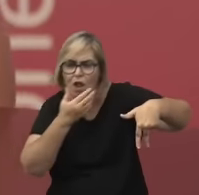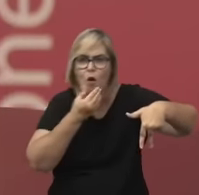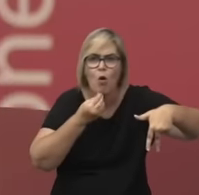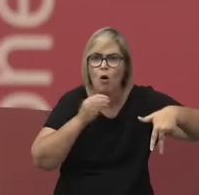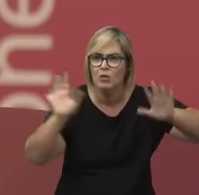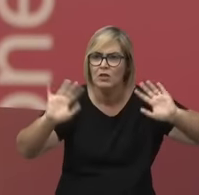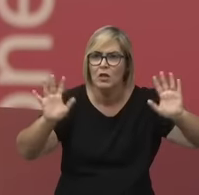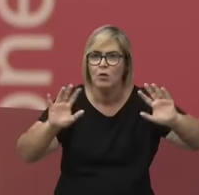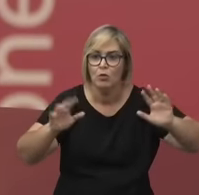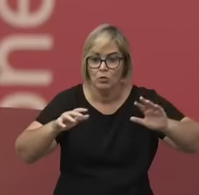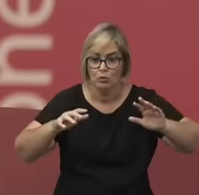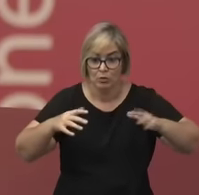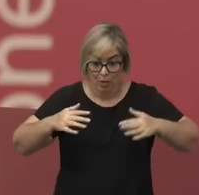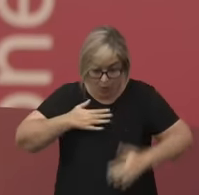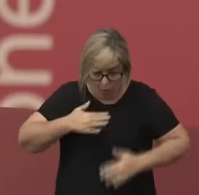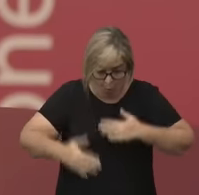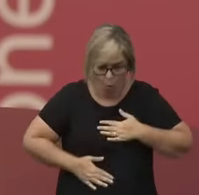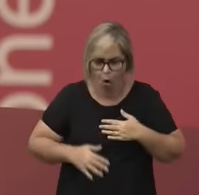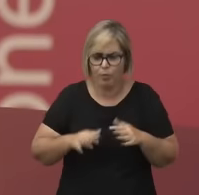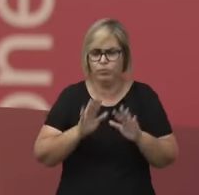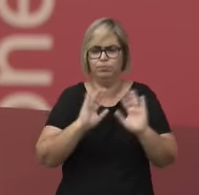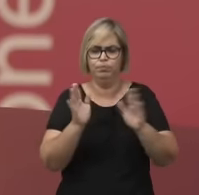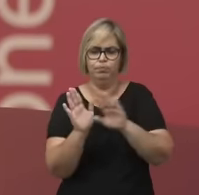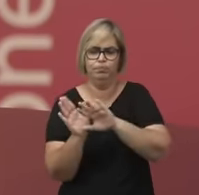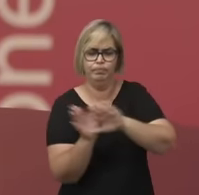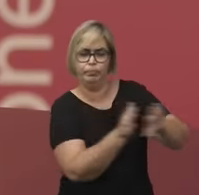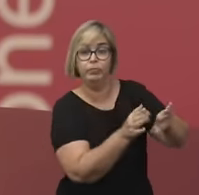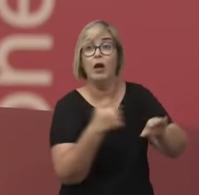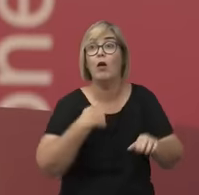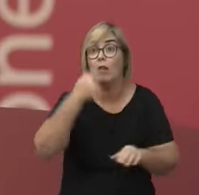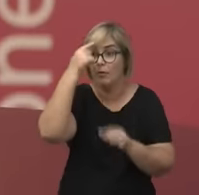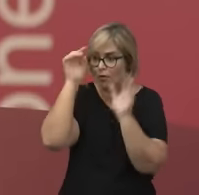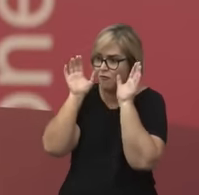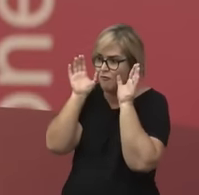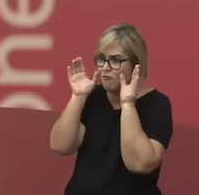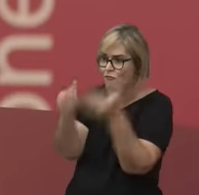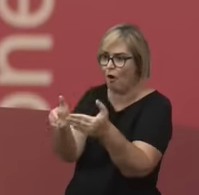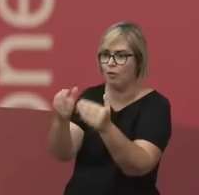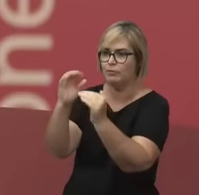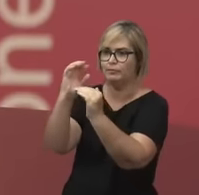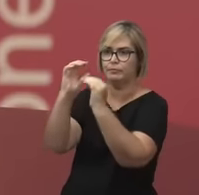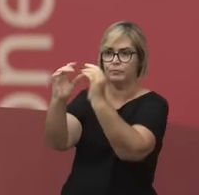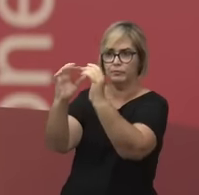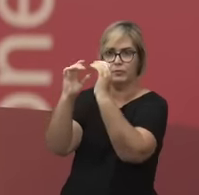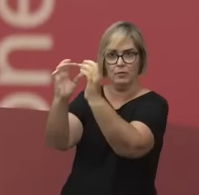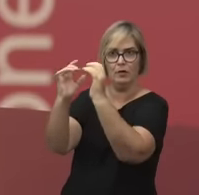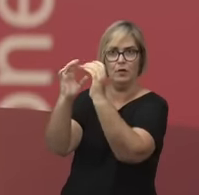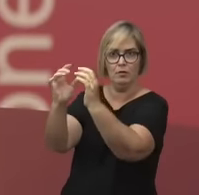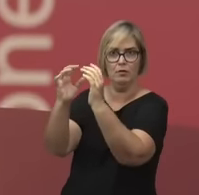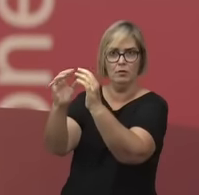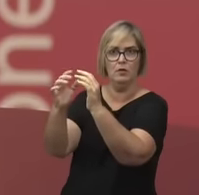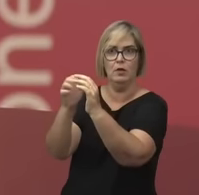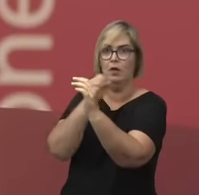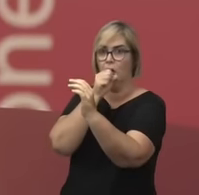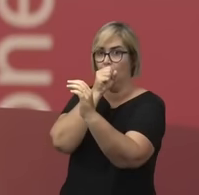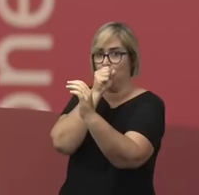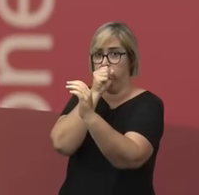eu não vou da diferença entre os corpos para inferir uma diferença de mentes, eu vou agora da diferença entre os corpos, ok, mas eu